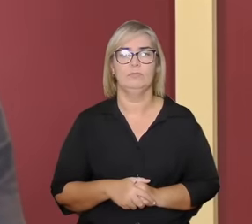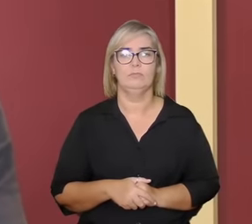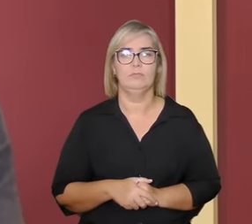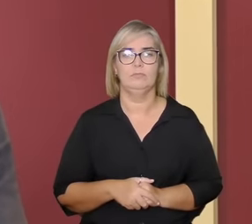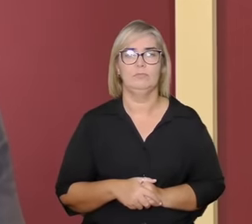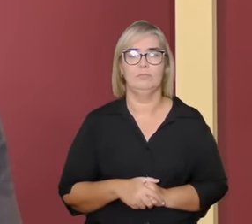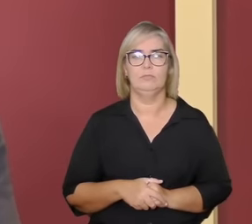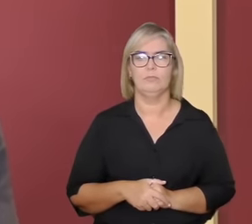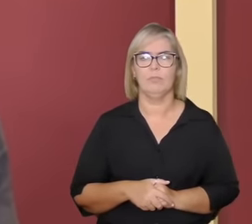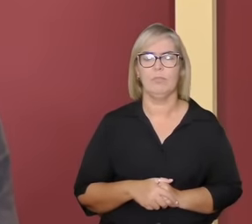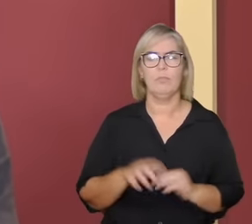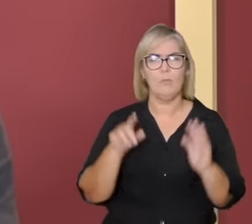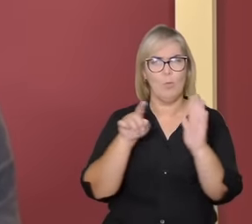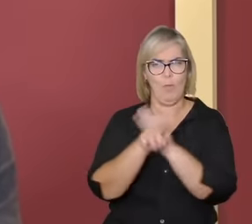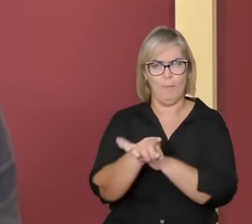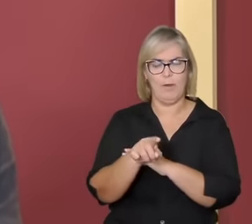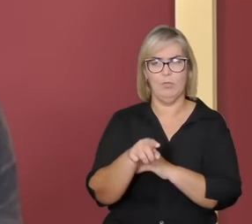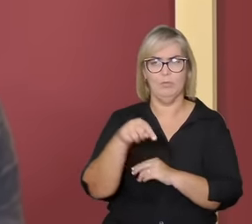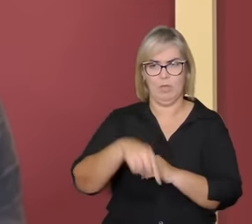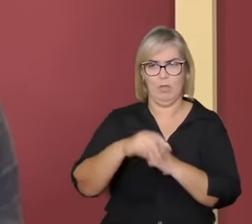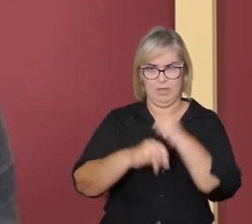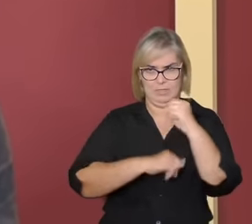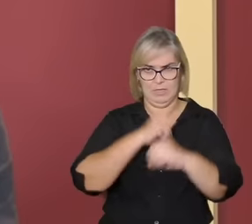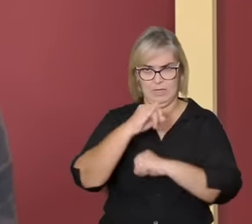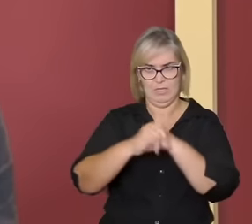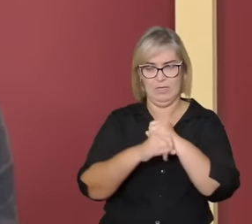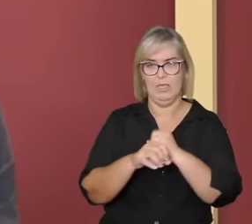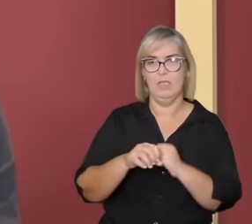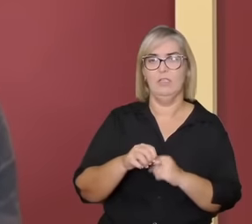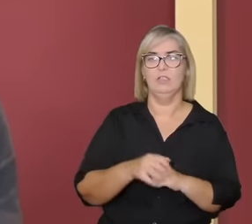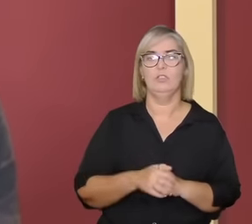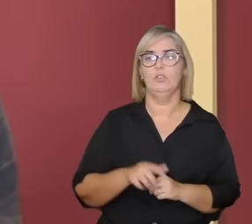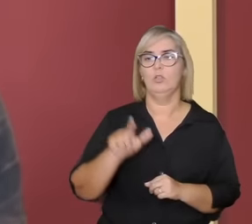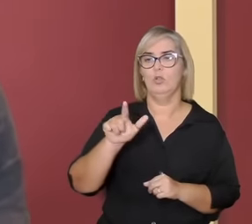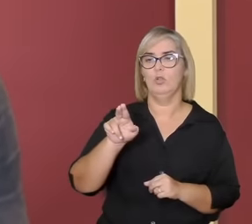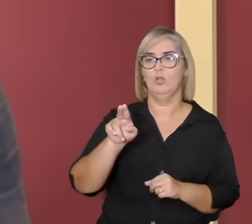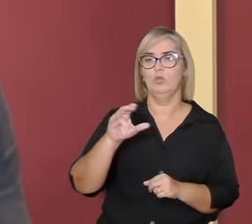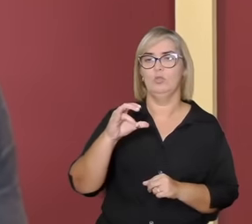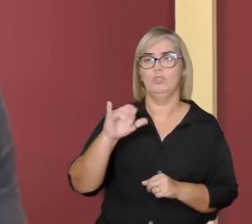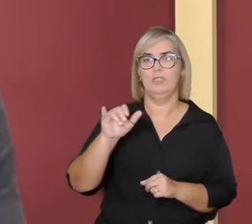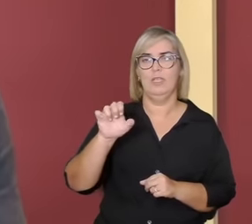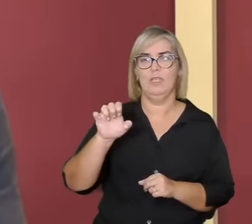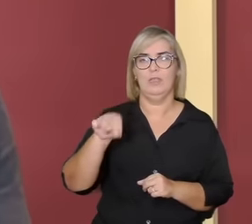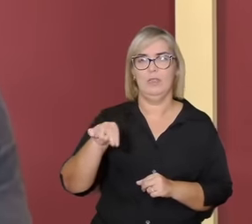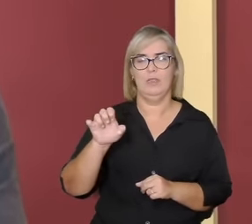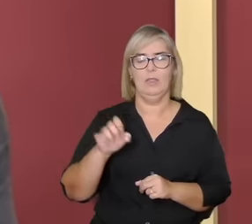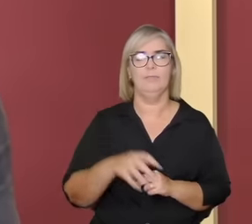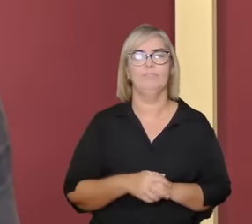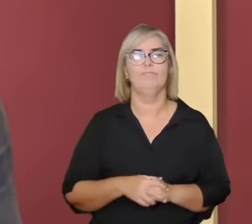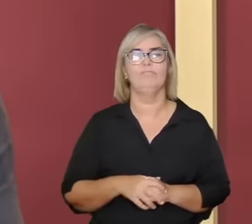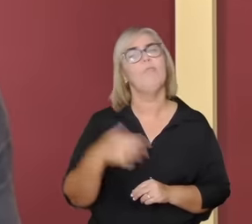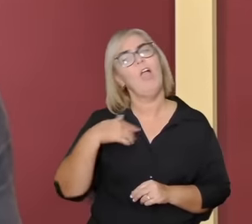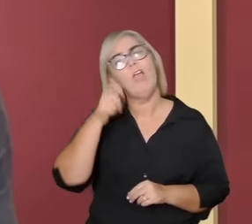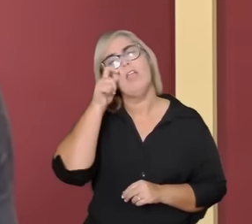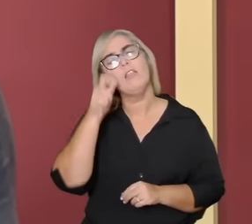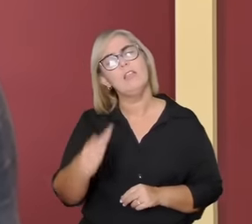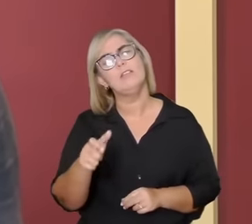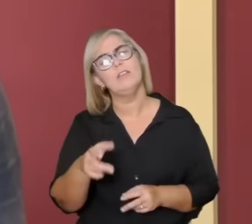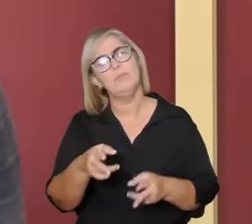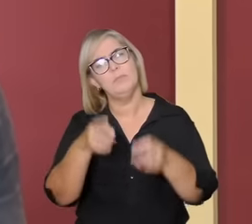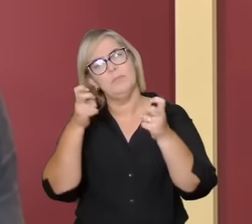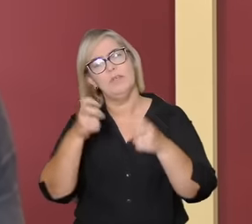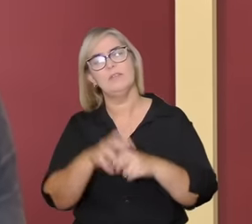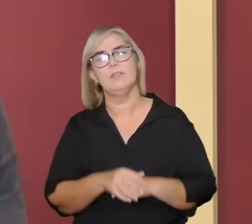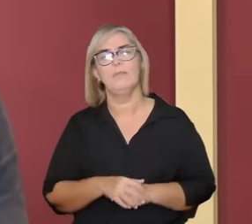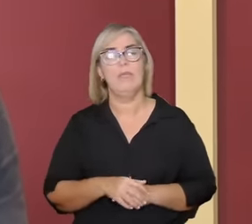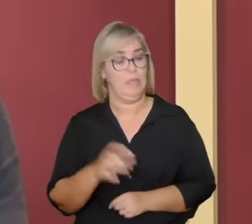uma pergunta que chegou aqui do público da Luciene Santos ela diz assim que é interessante perceber que muito do medo e